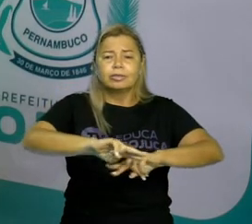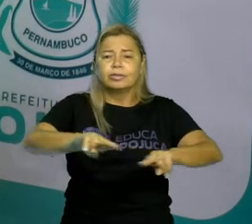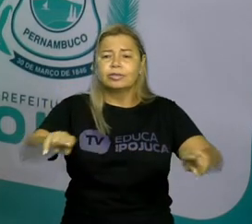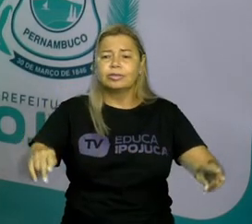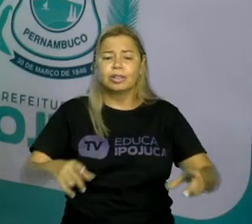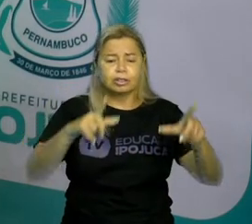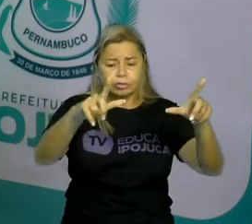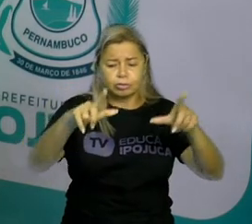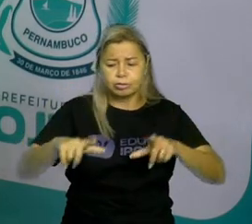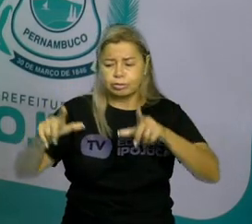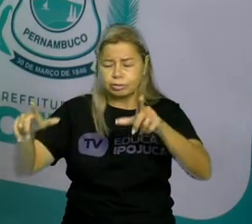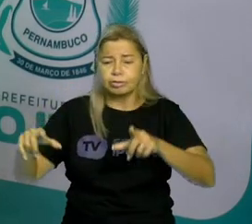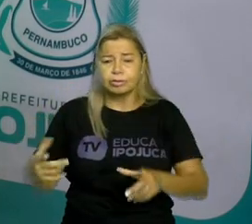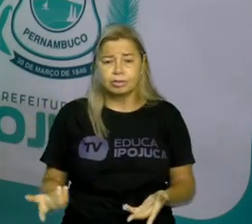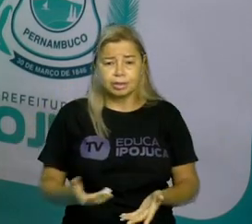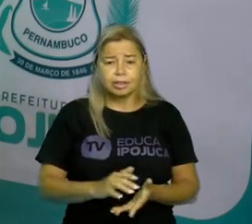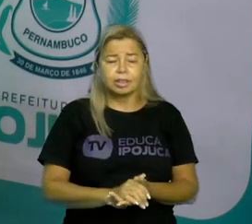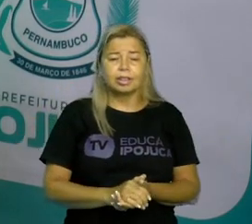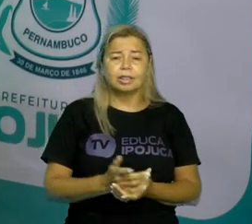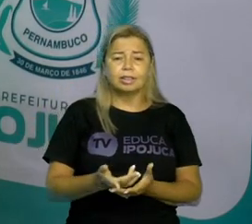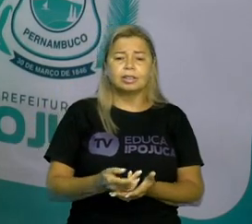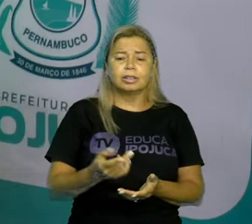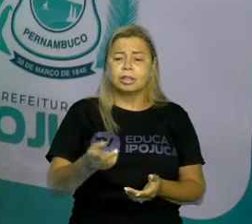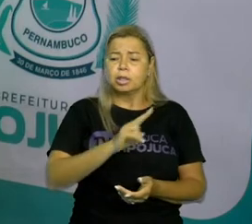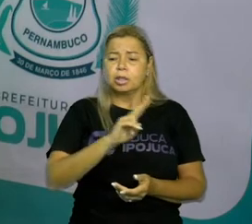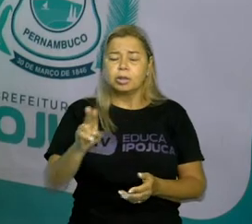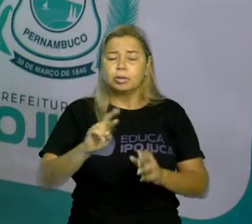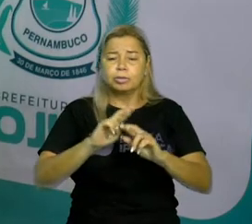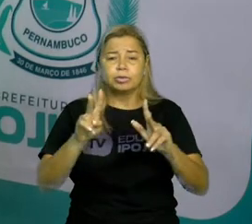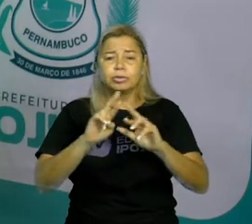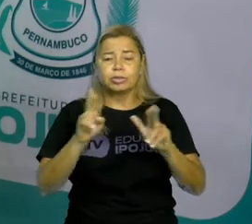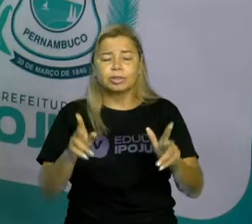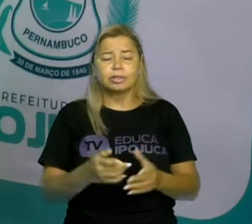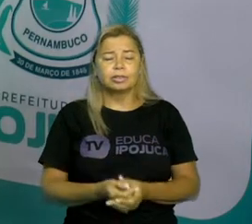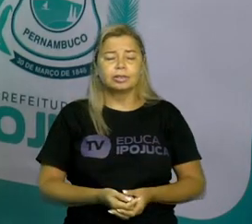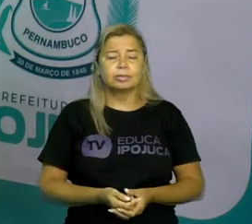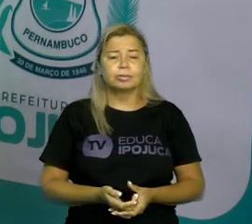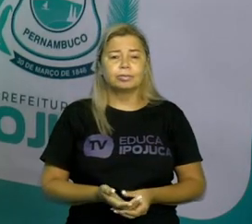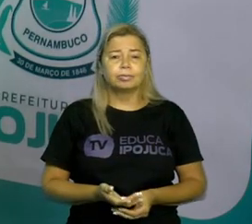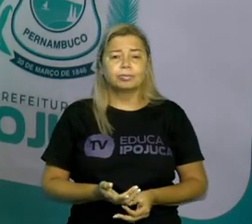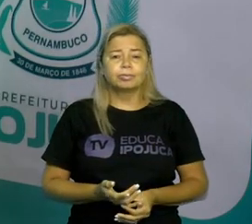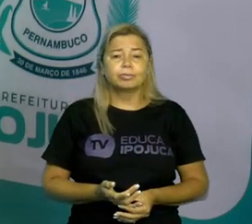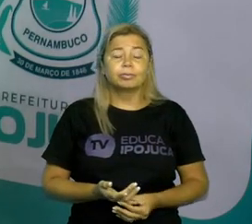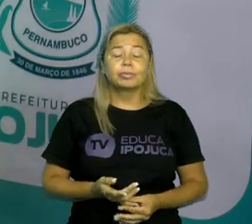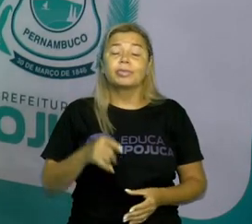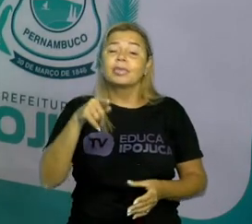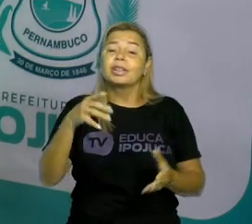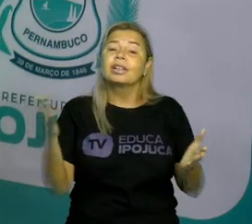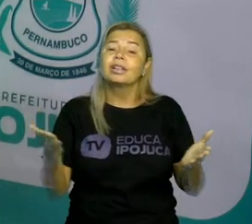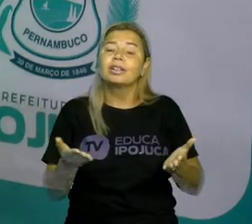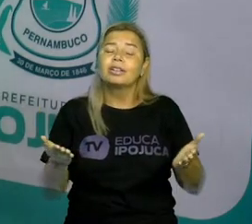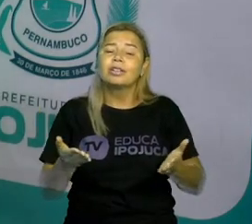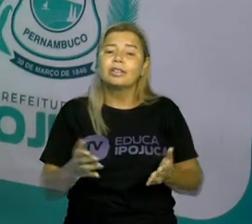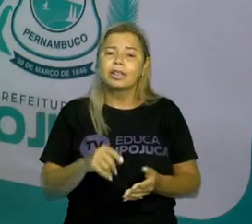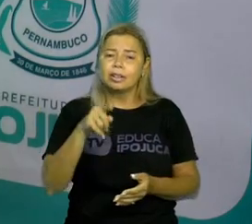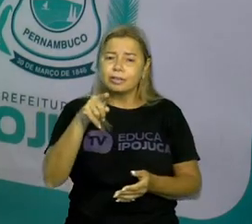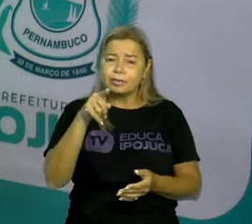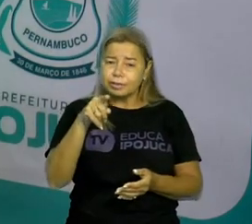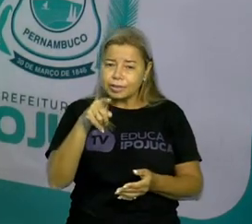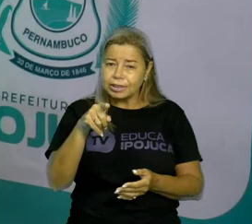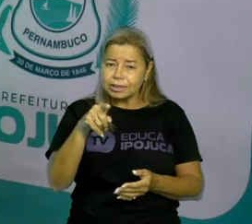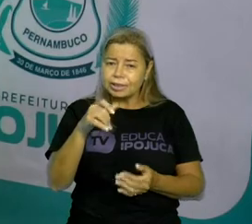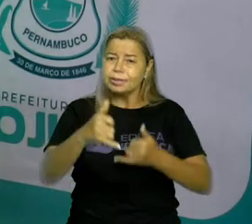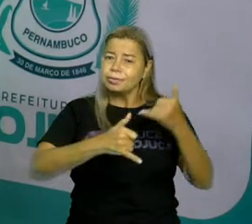outro chama boião, outro chama amarelinha. São vários nomes. E agora, e você? Já brincou de